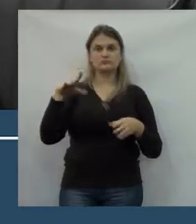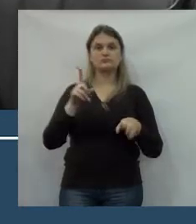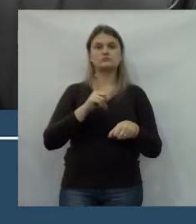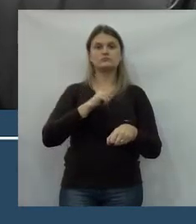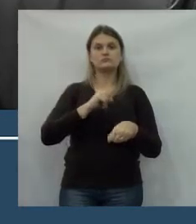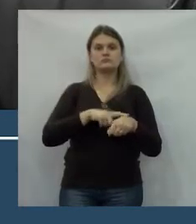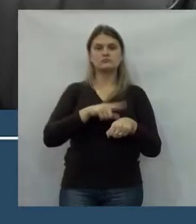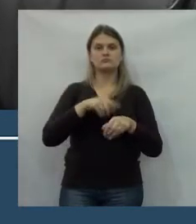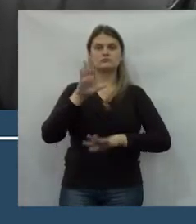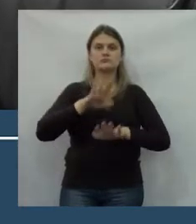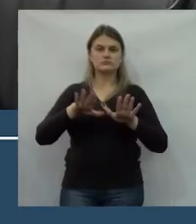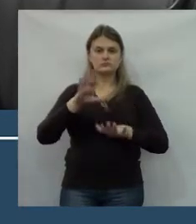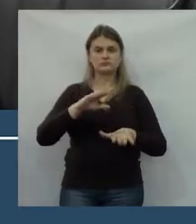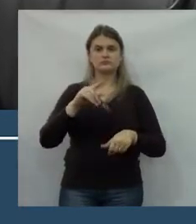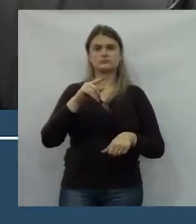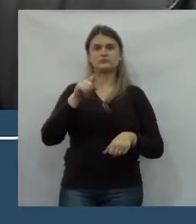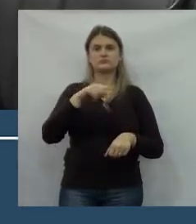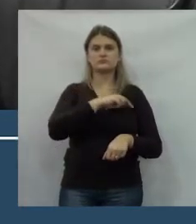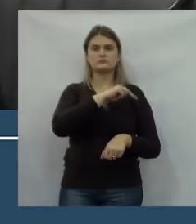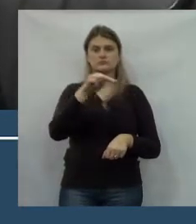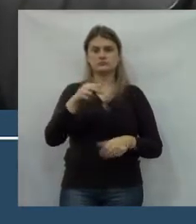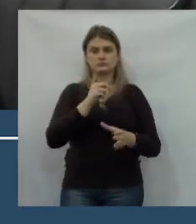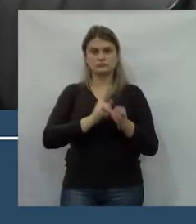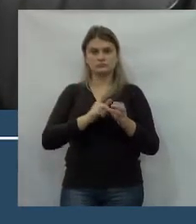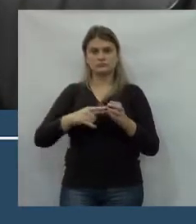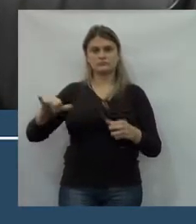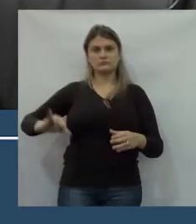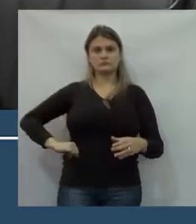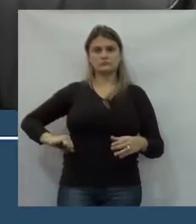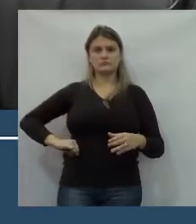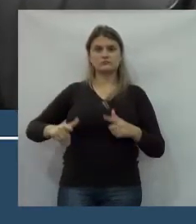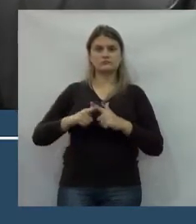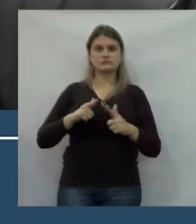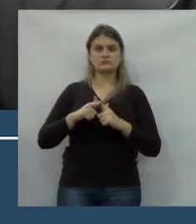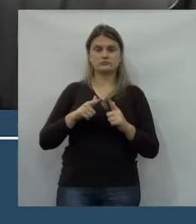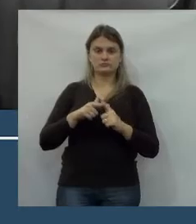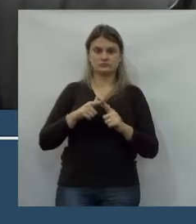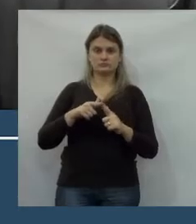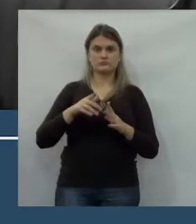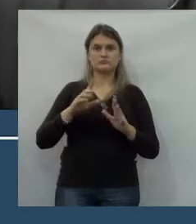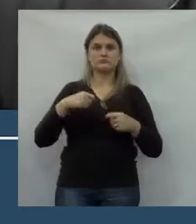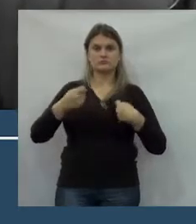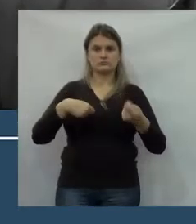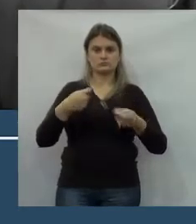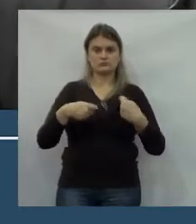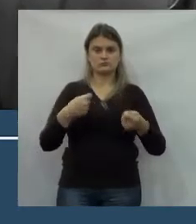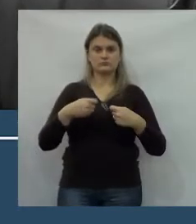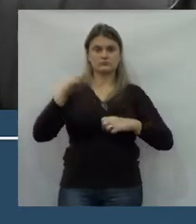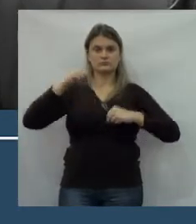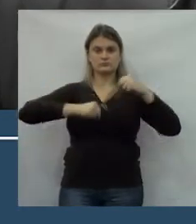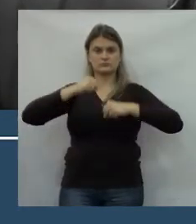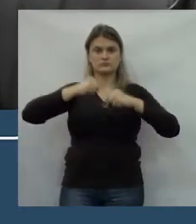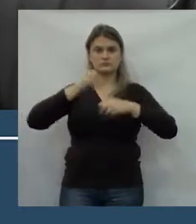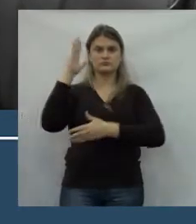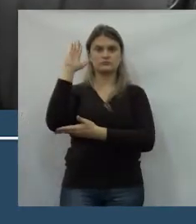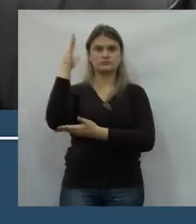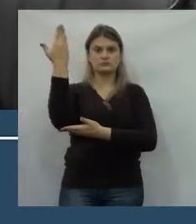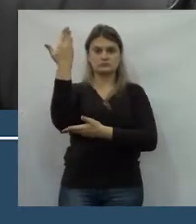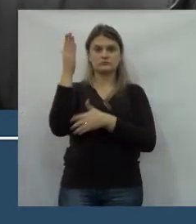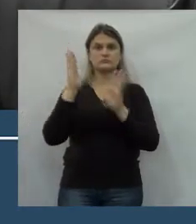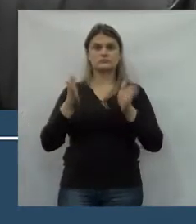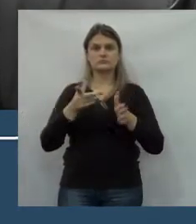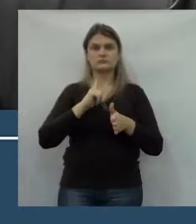Em uma época, infelizmente, que a nossa cidade está sofrendo uma crise financeira, na indústria madeireira,